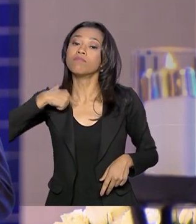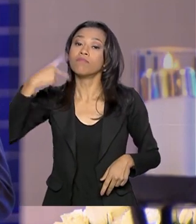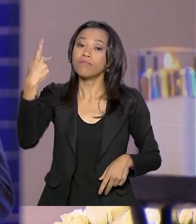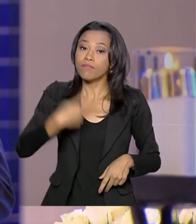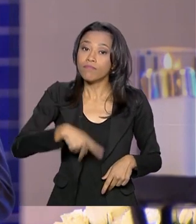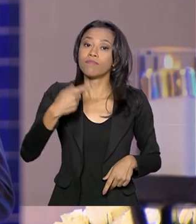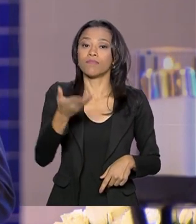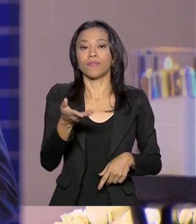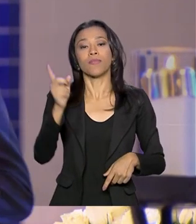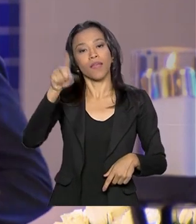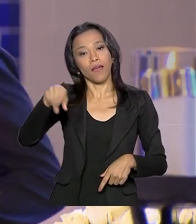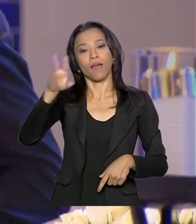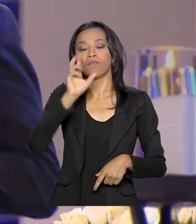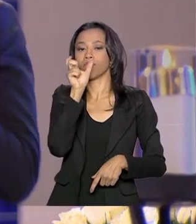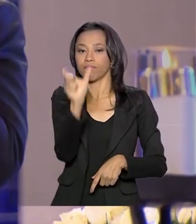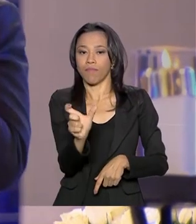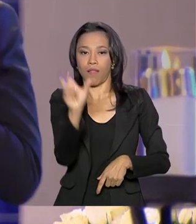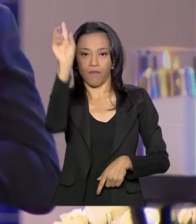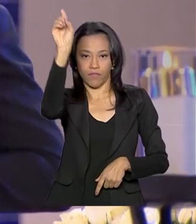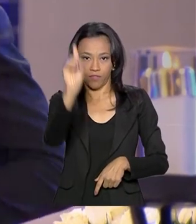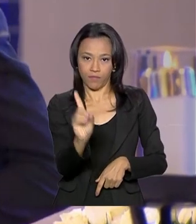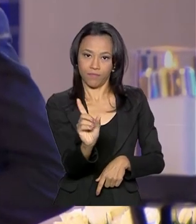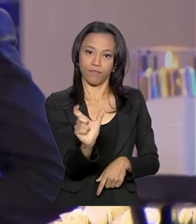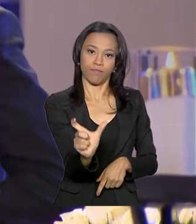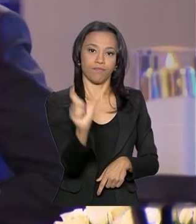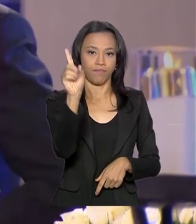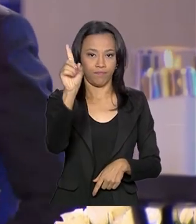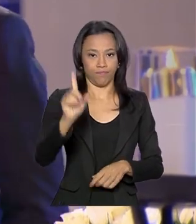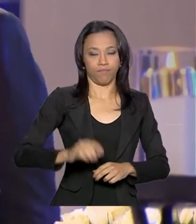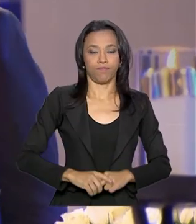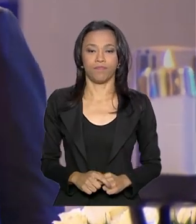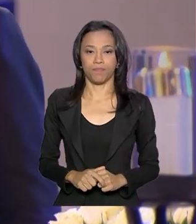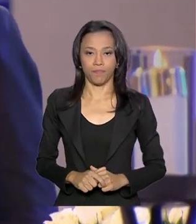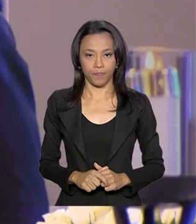Palavras do Senhor. Graças a Deus.